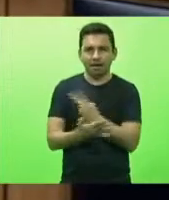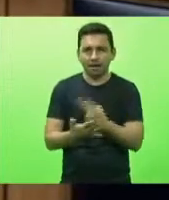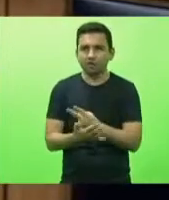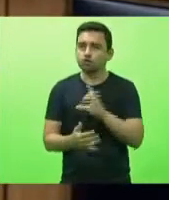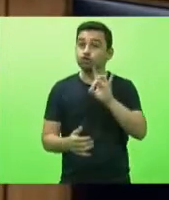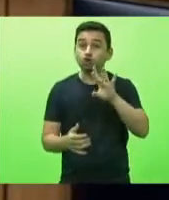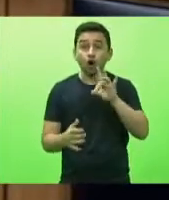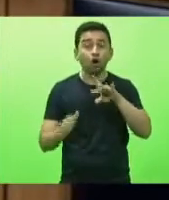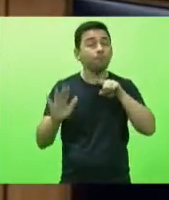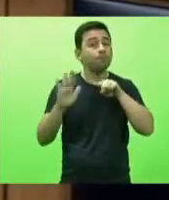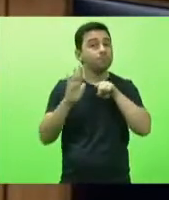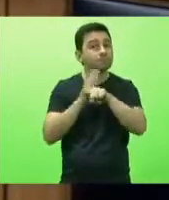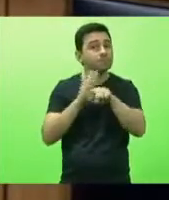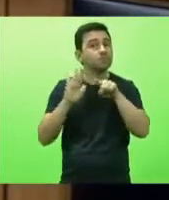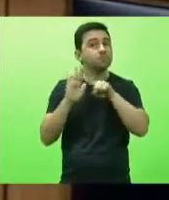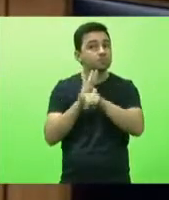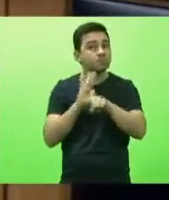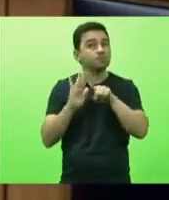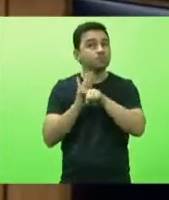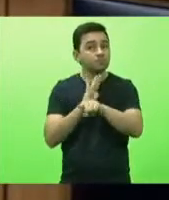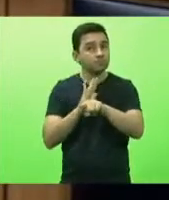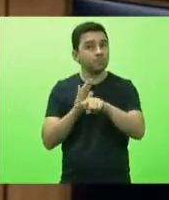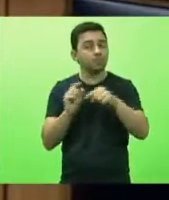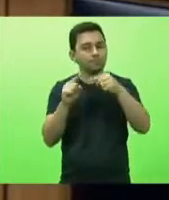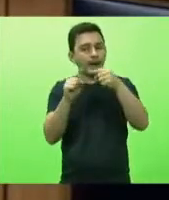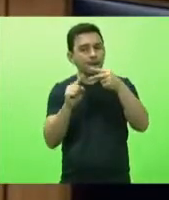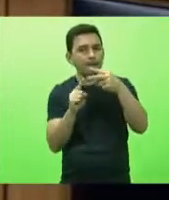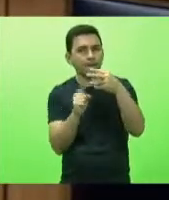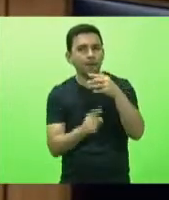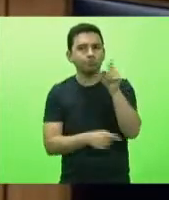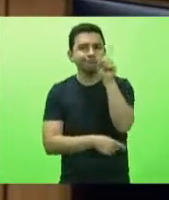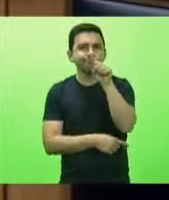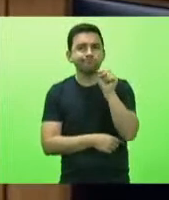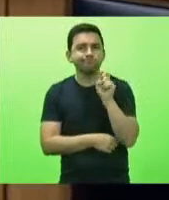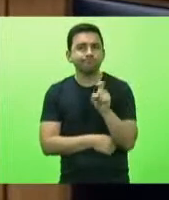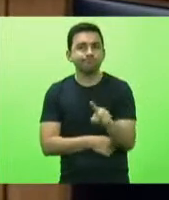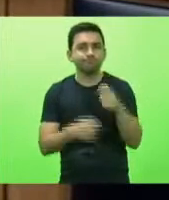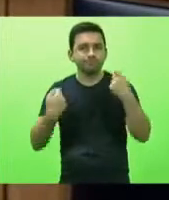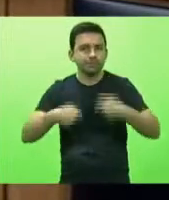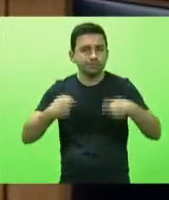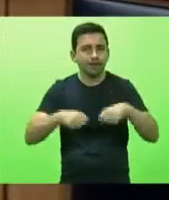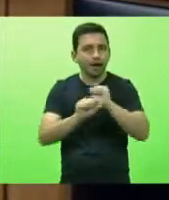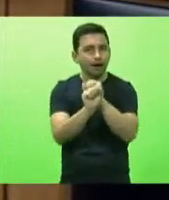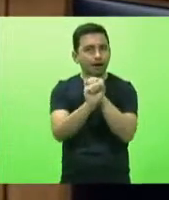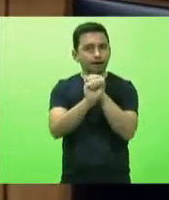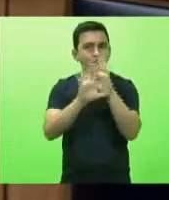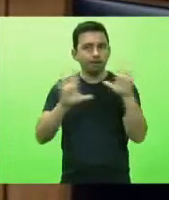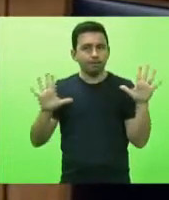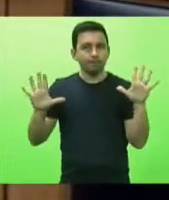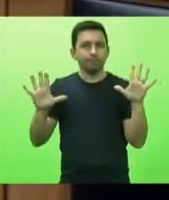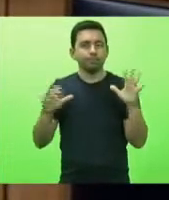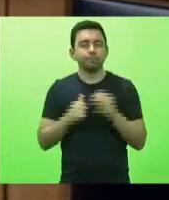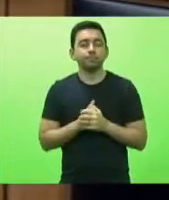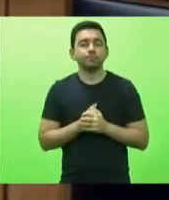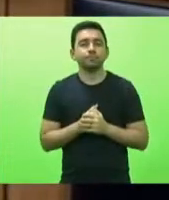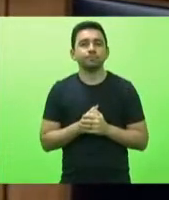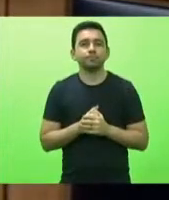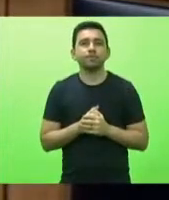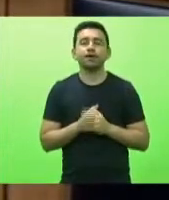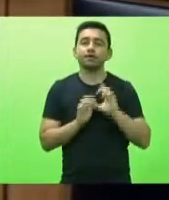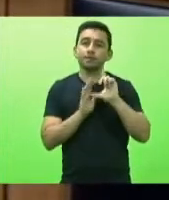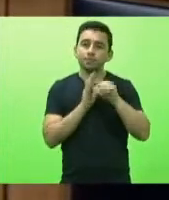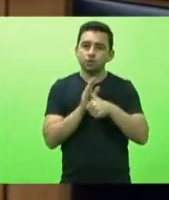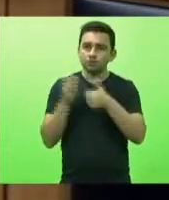questionamentos são pontos de interrogações que tem que ser esclarecidos e depois da